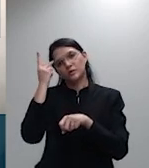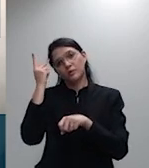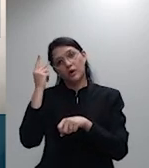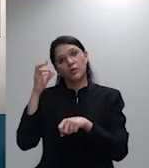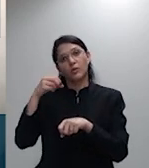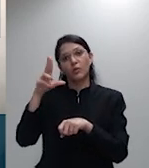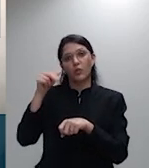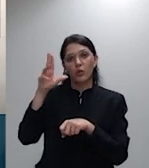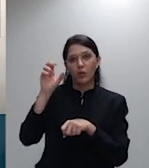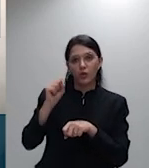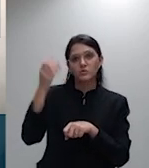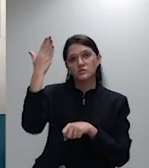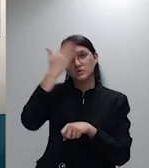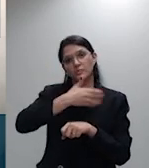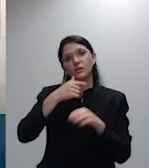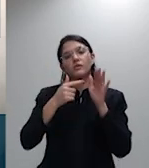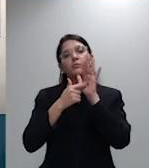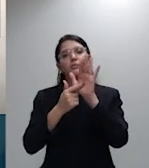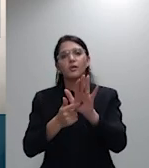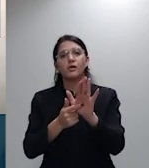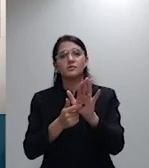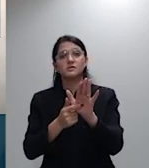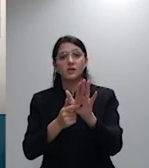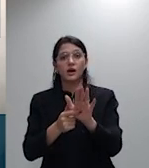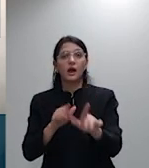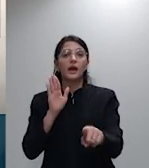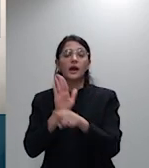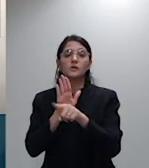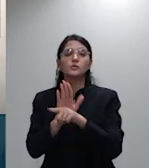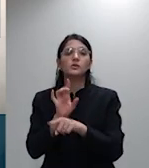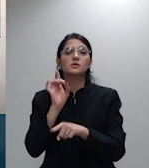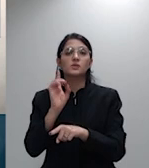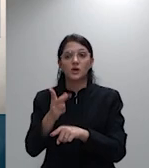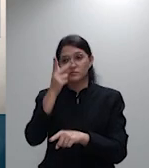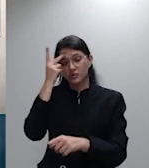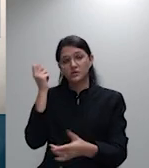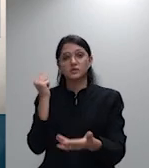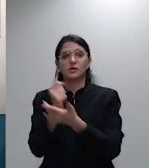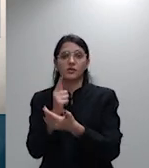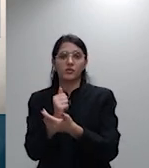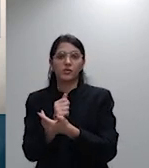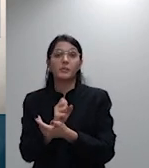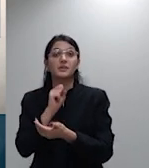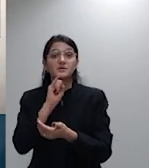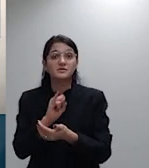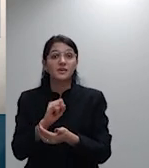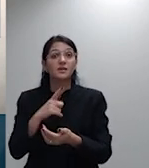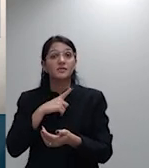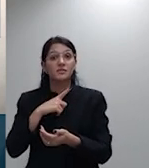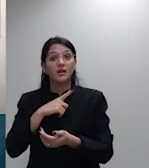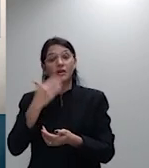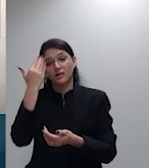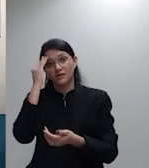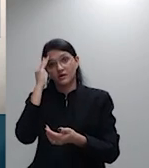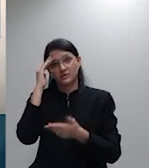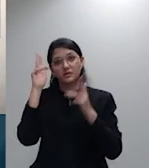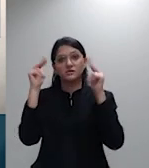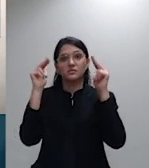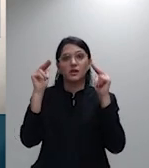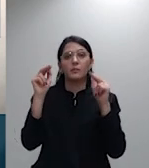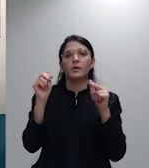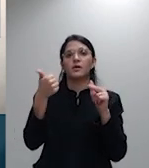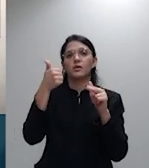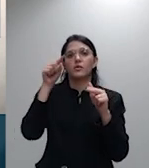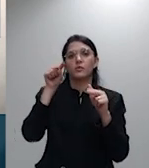ser do que o caso seja entendido aqui pelo tema 1016 seja pelo